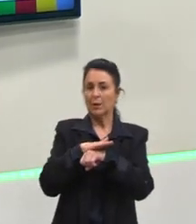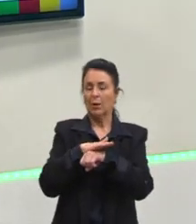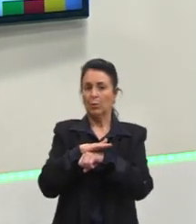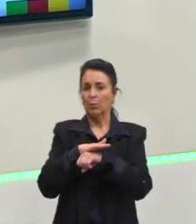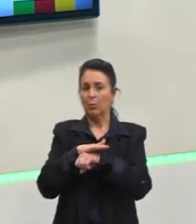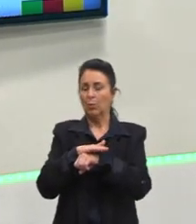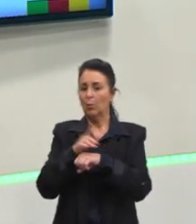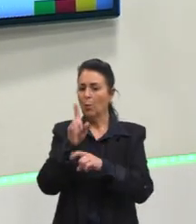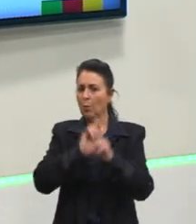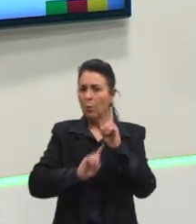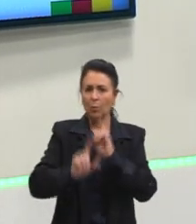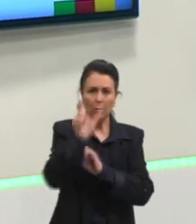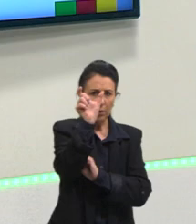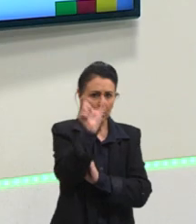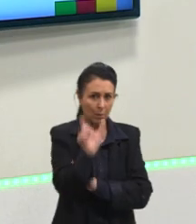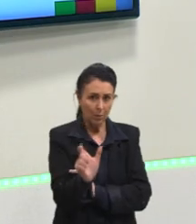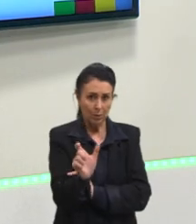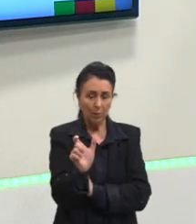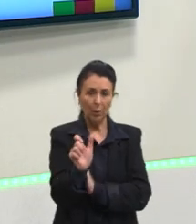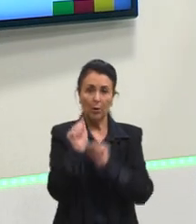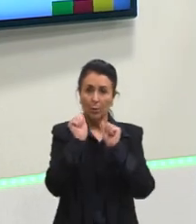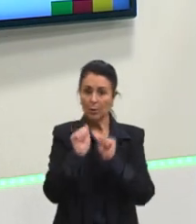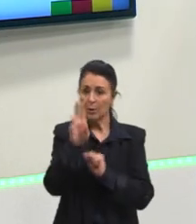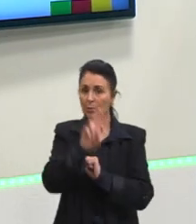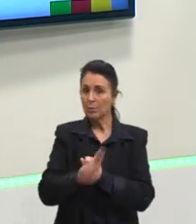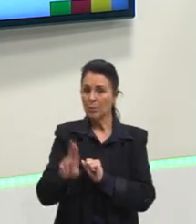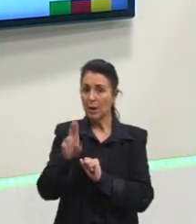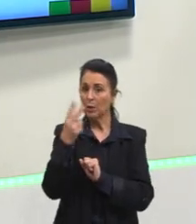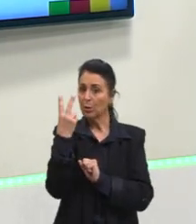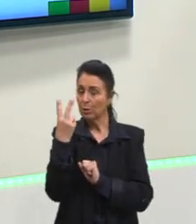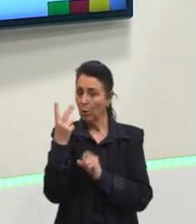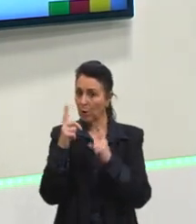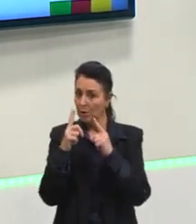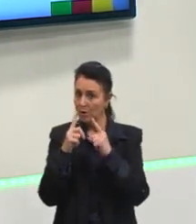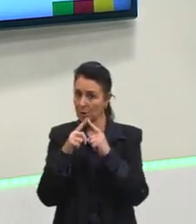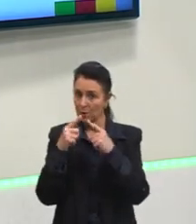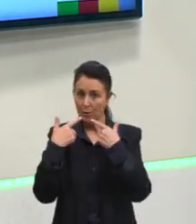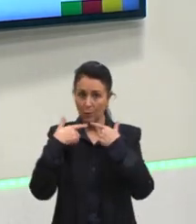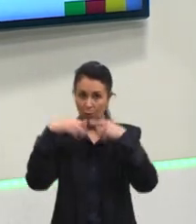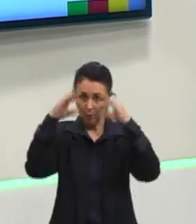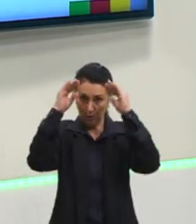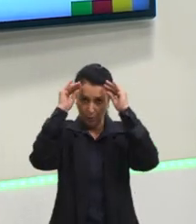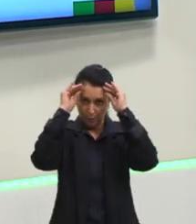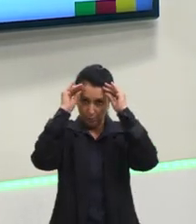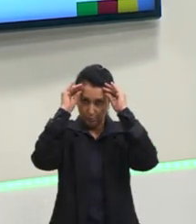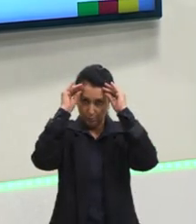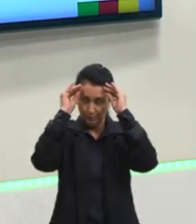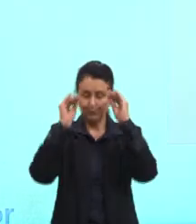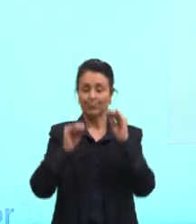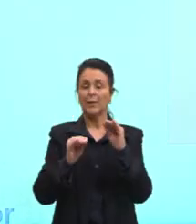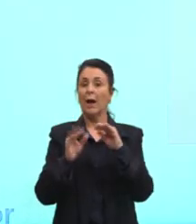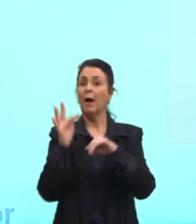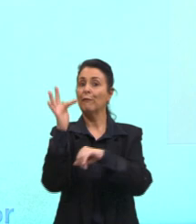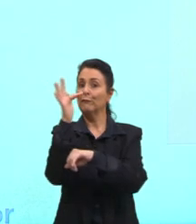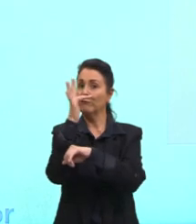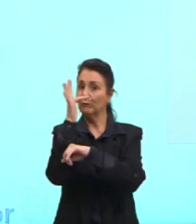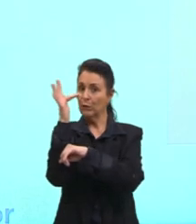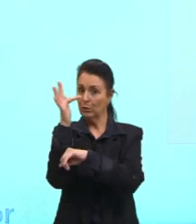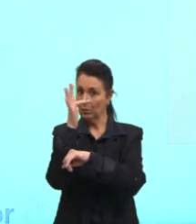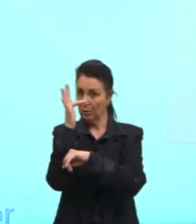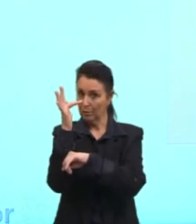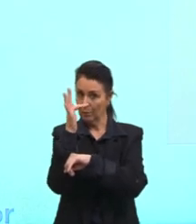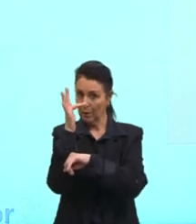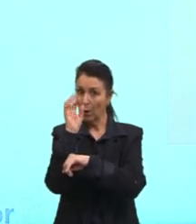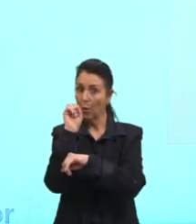a alguém, nós podemos utilizar dois tipos de linguagem, ou a linguagem formal, ou a